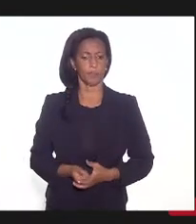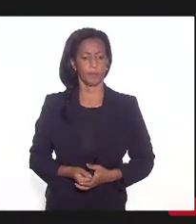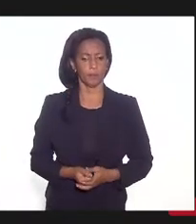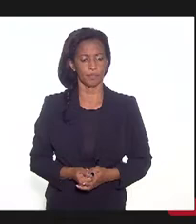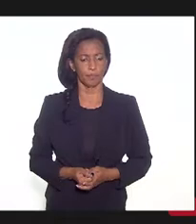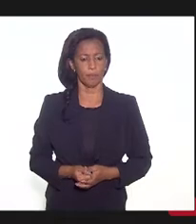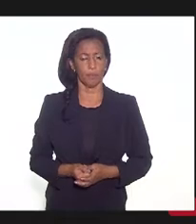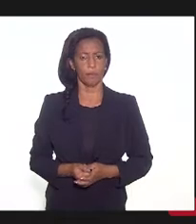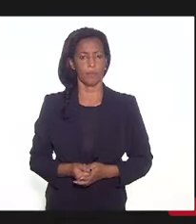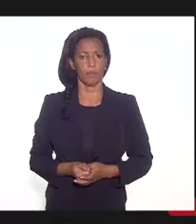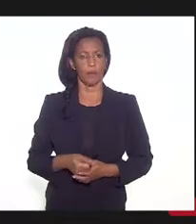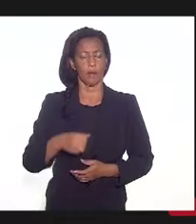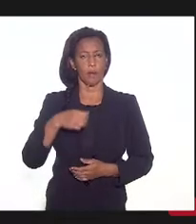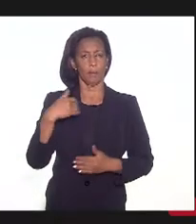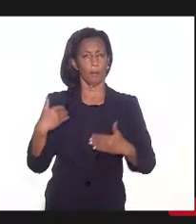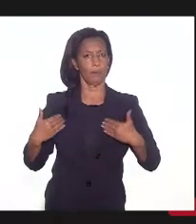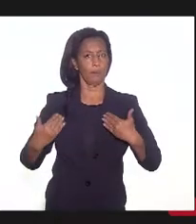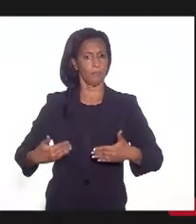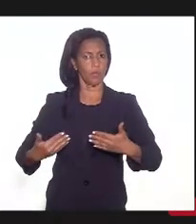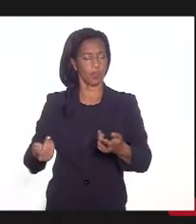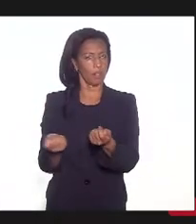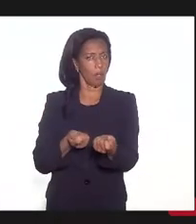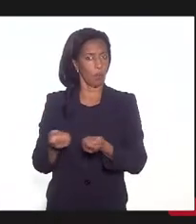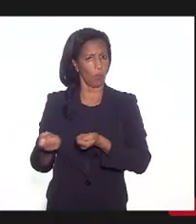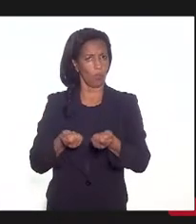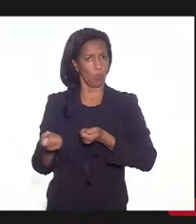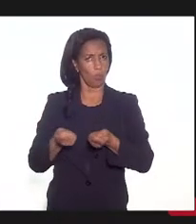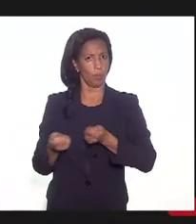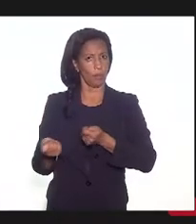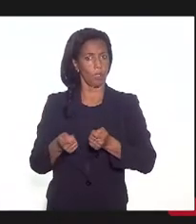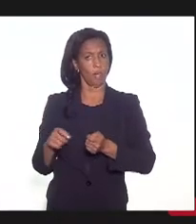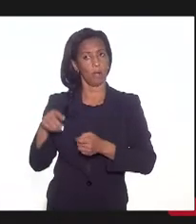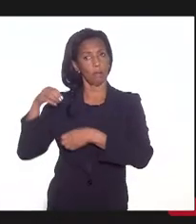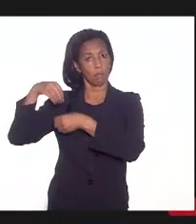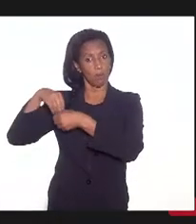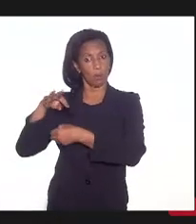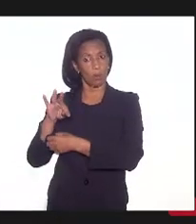o Ministério da Economia, através da Secretaria do Tesouro Nacional,